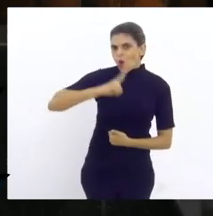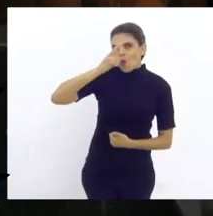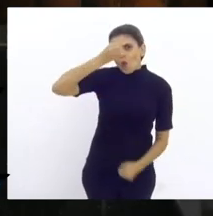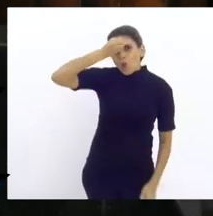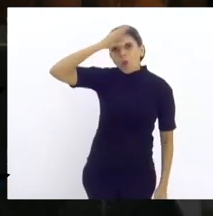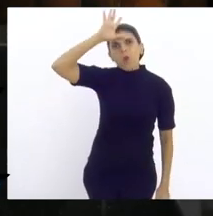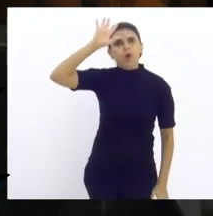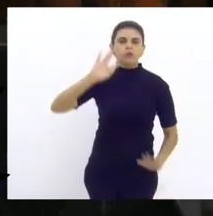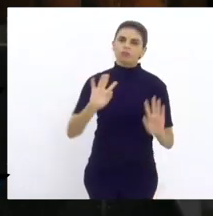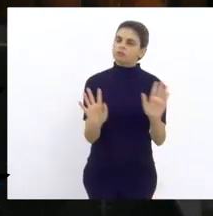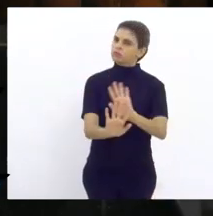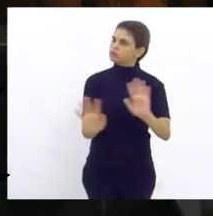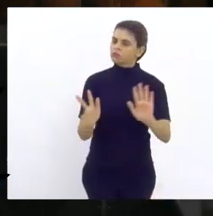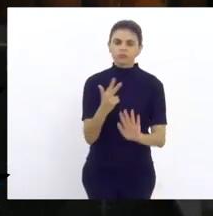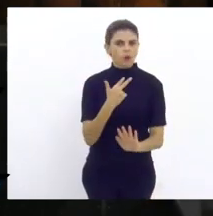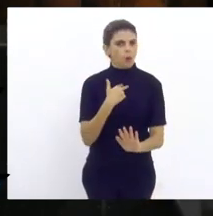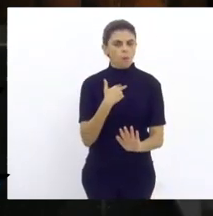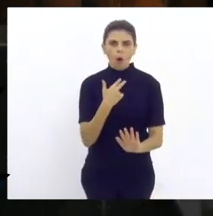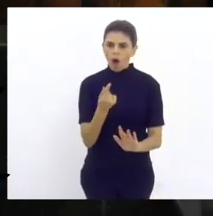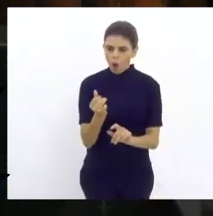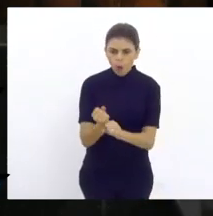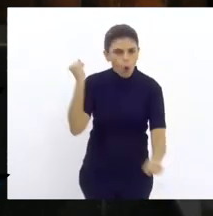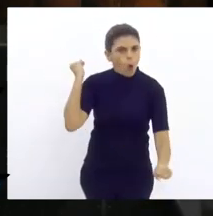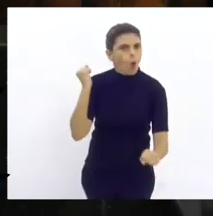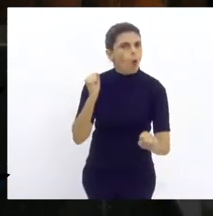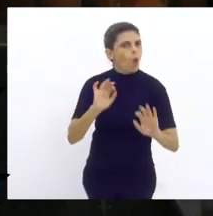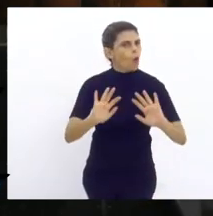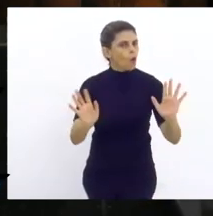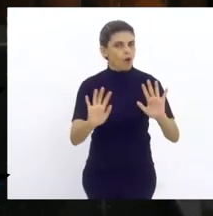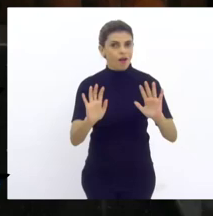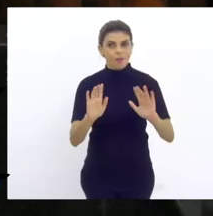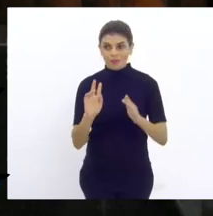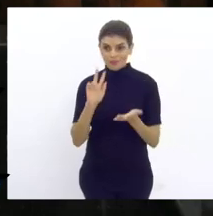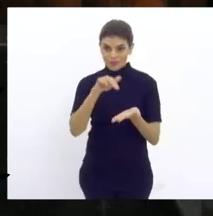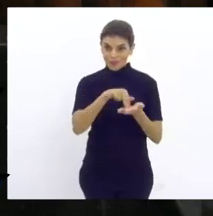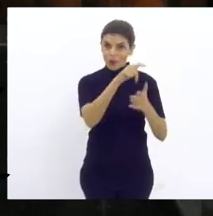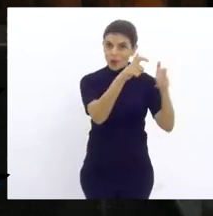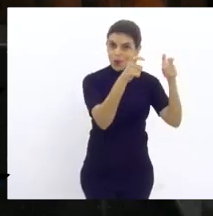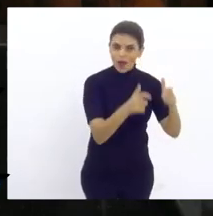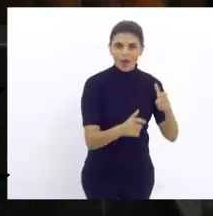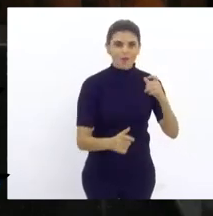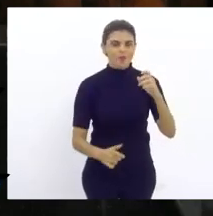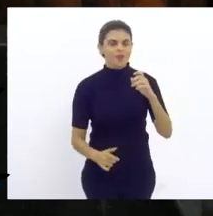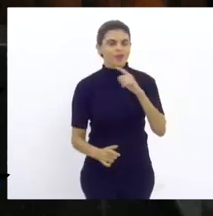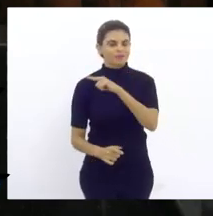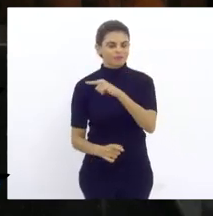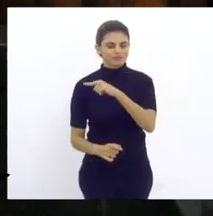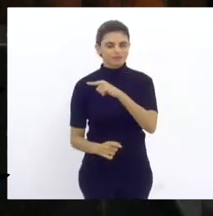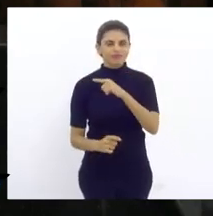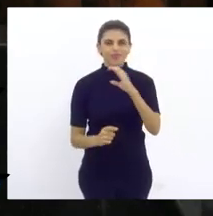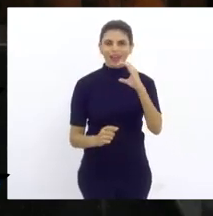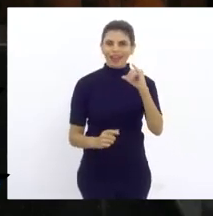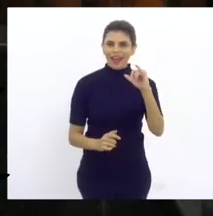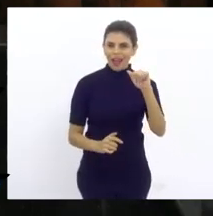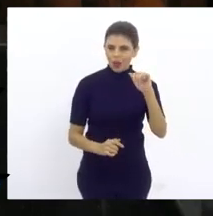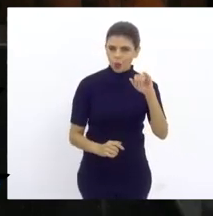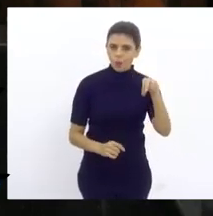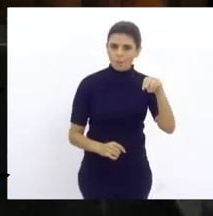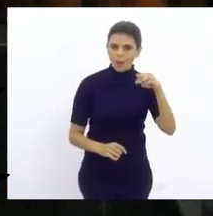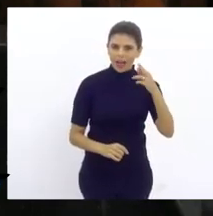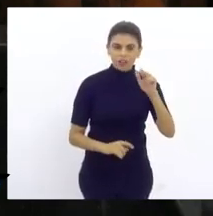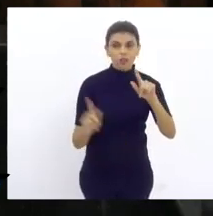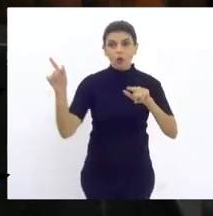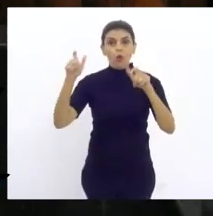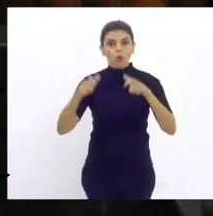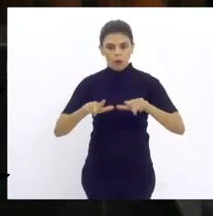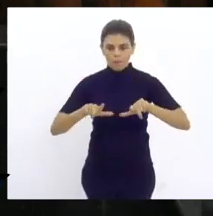naquele estádio da forma como está. Não pode chegar no Caio Martim, não pode chegar no Caio Martim, não, no campo do Bangu, no